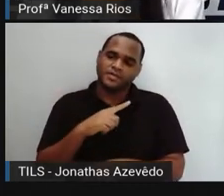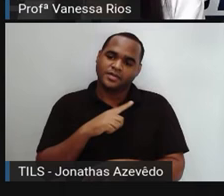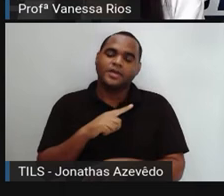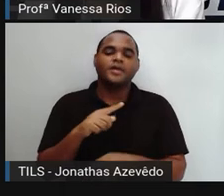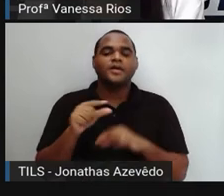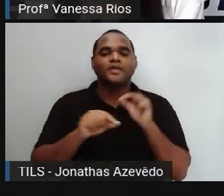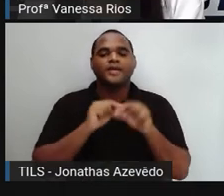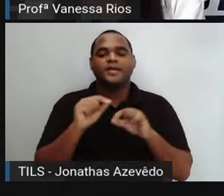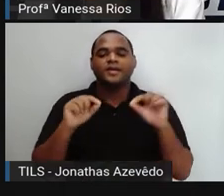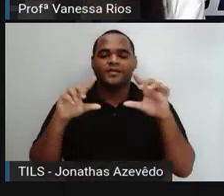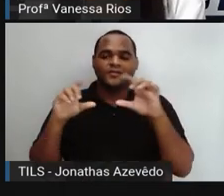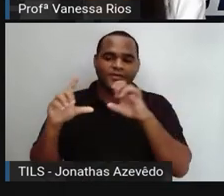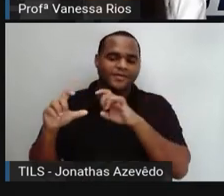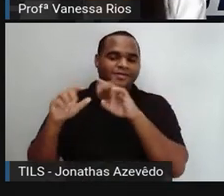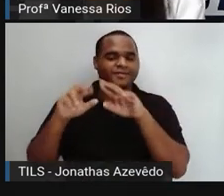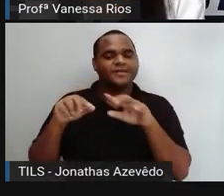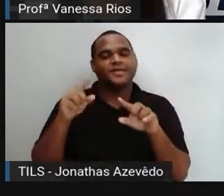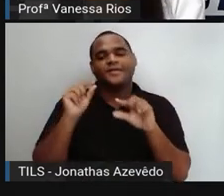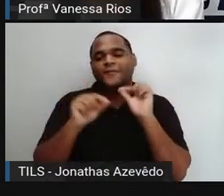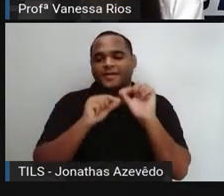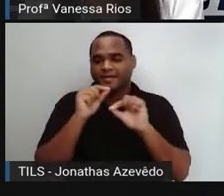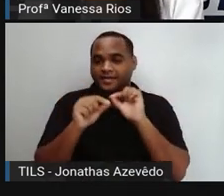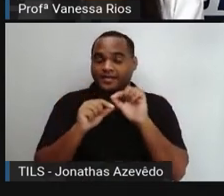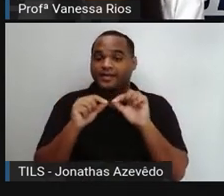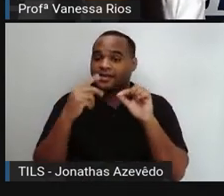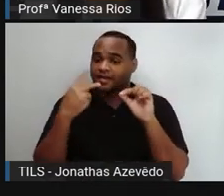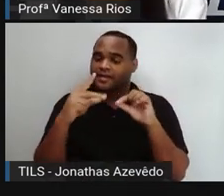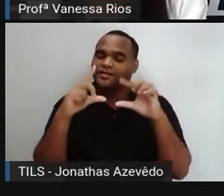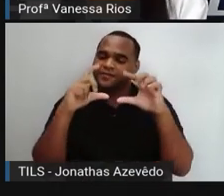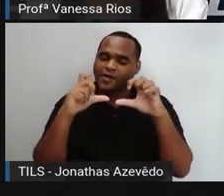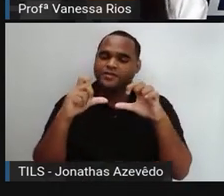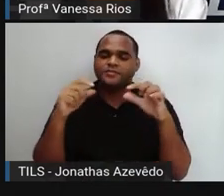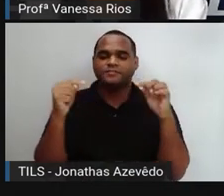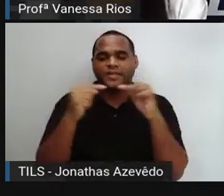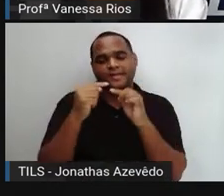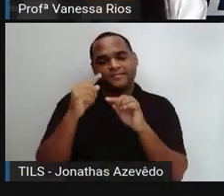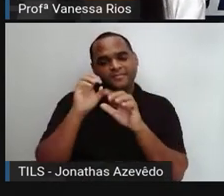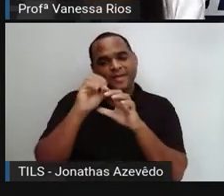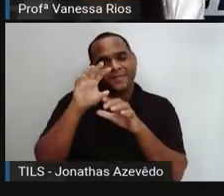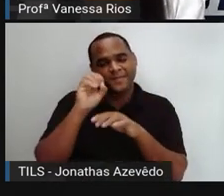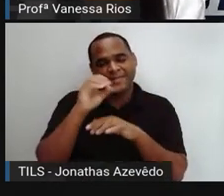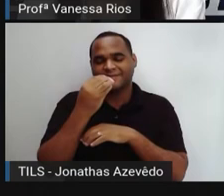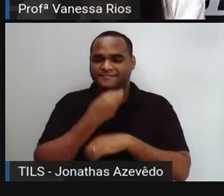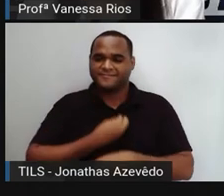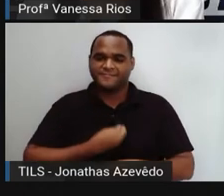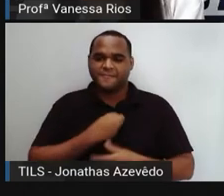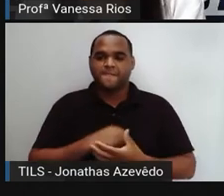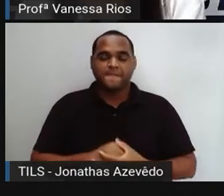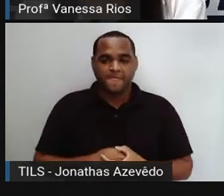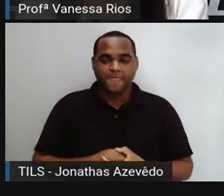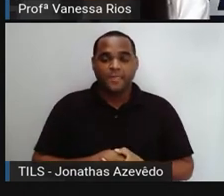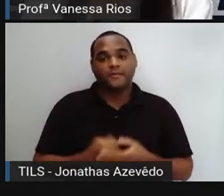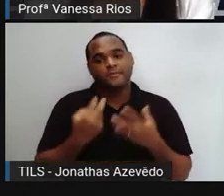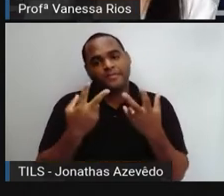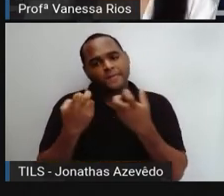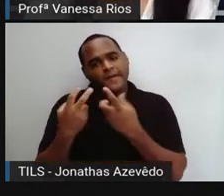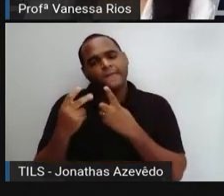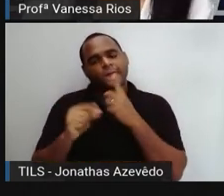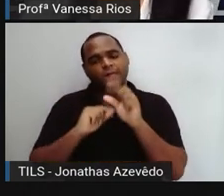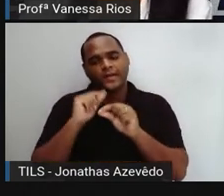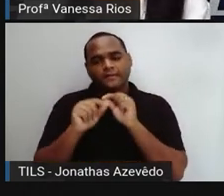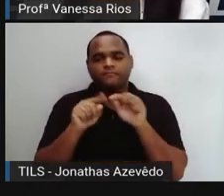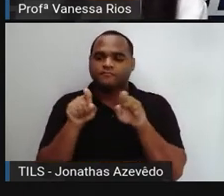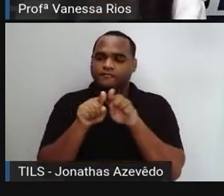em que a foto está sendo aí tirada, a foto está sendo registrada. Então, percebam aí, tem informações